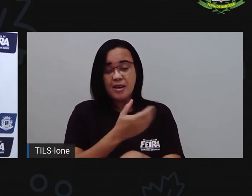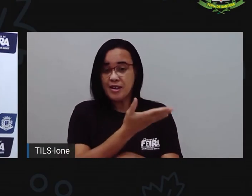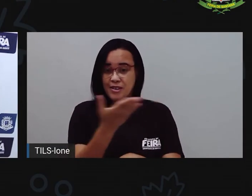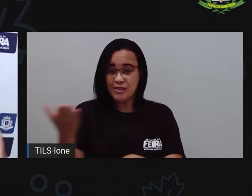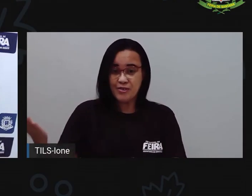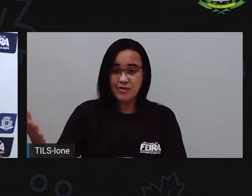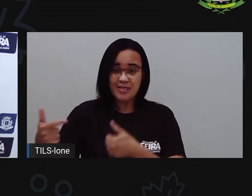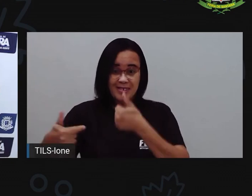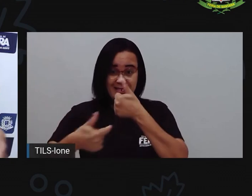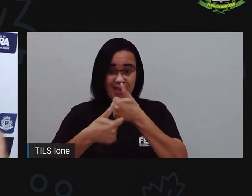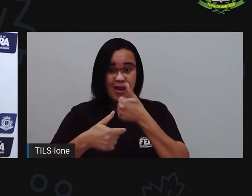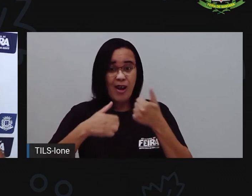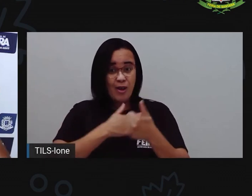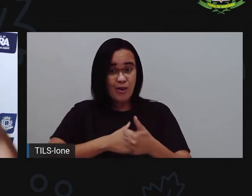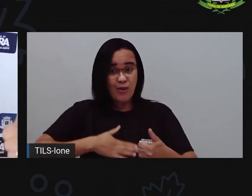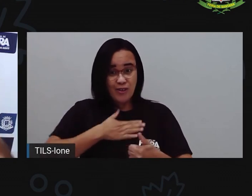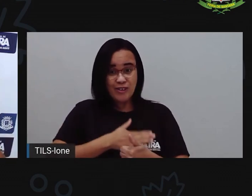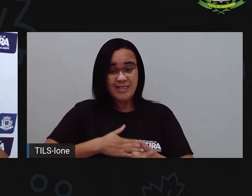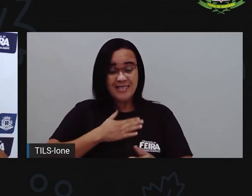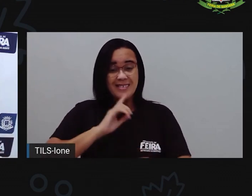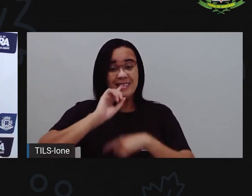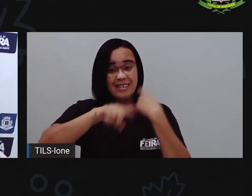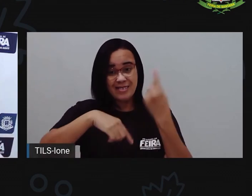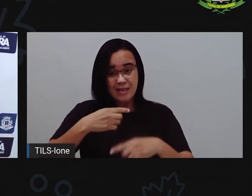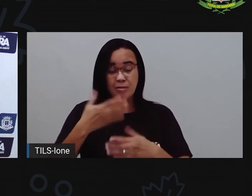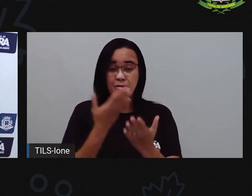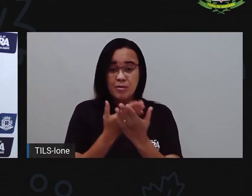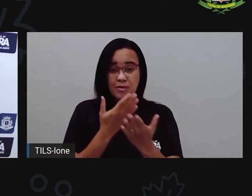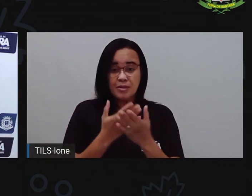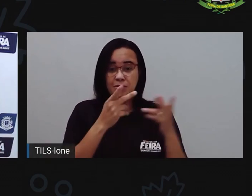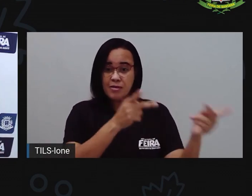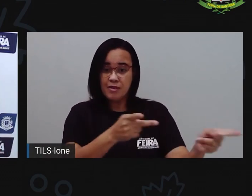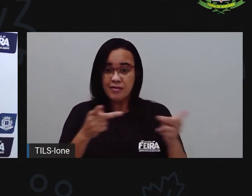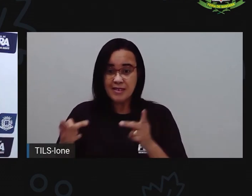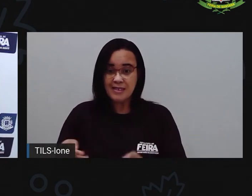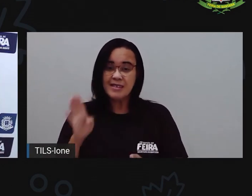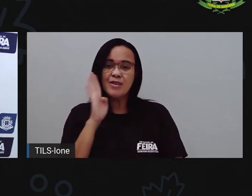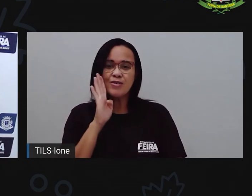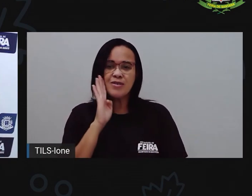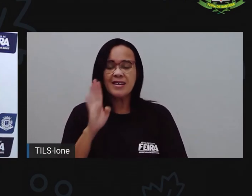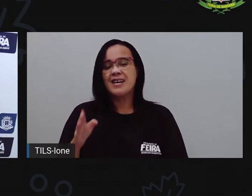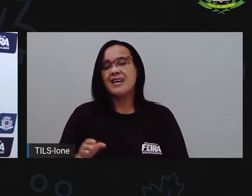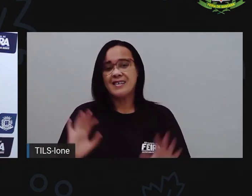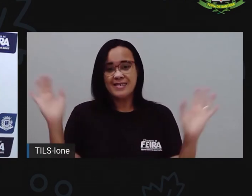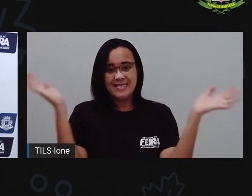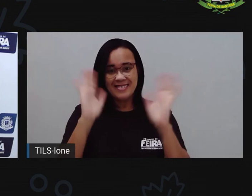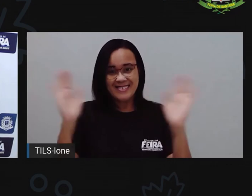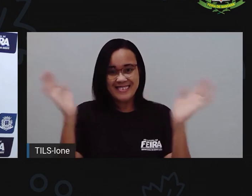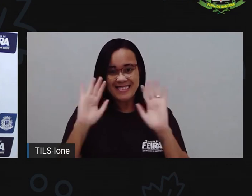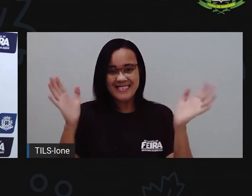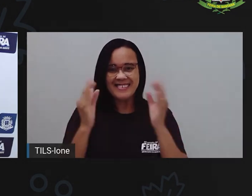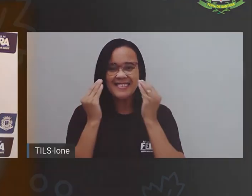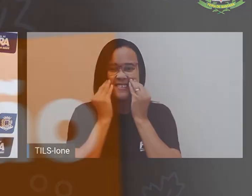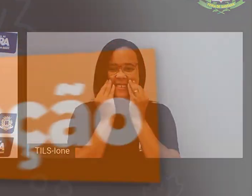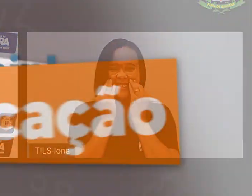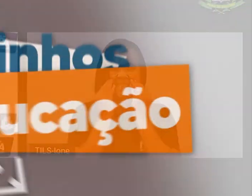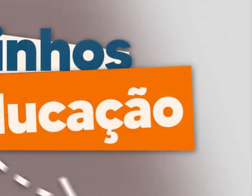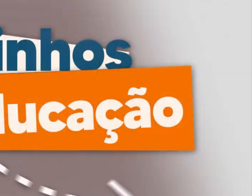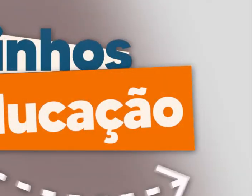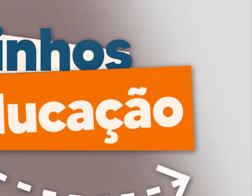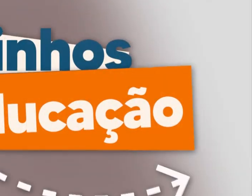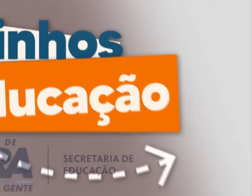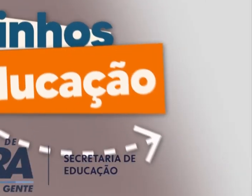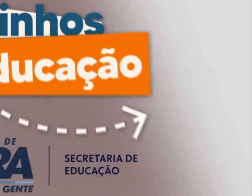próxima aula, a gente vai visitar um lugar bem bacana, tá bom? Um beijinho e até a próxima aula. Tchau, tchau. Tchau.